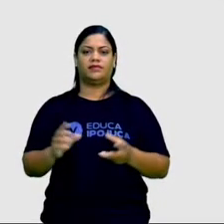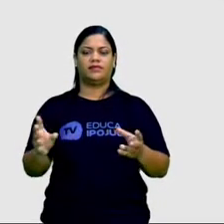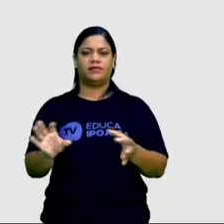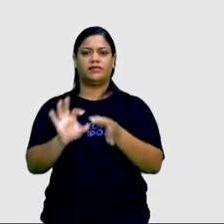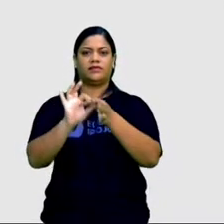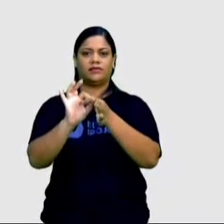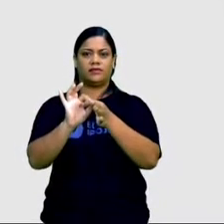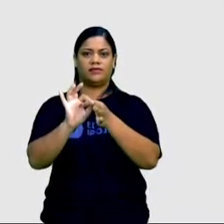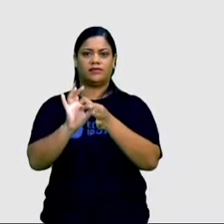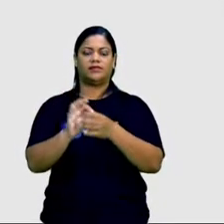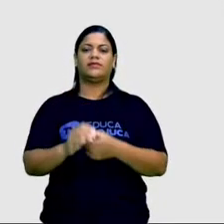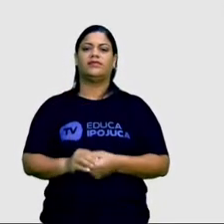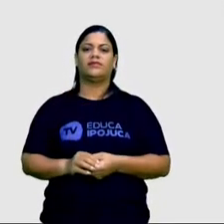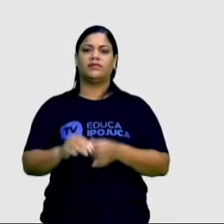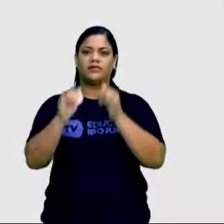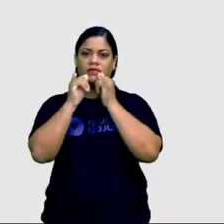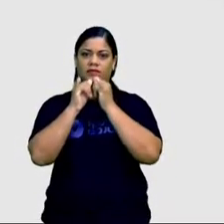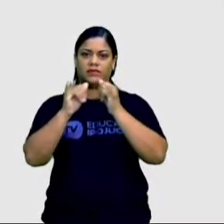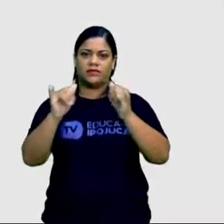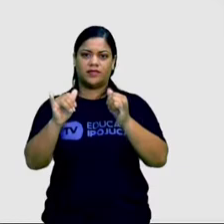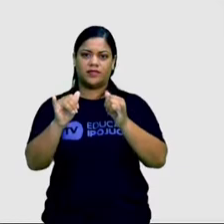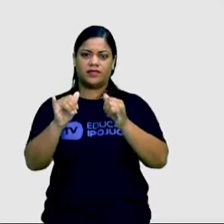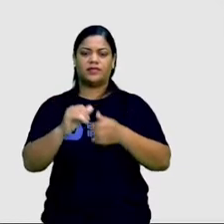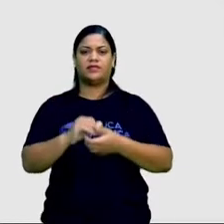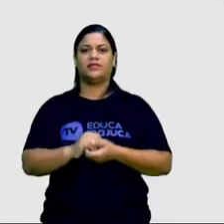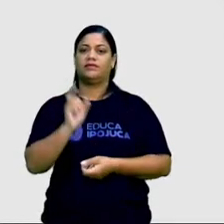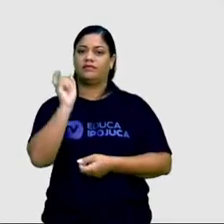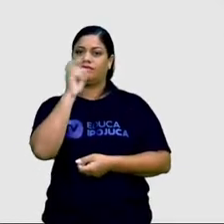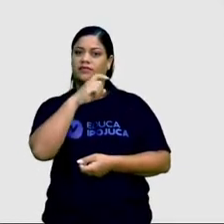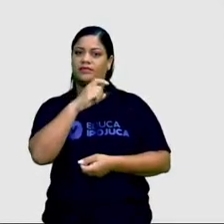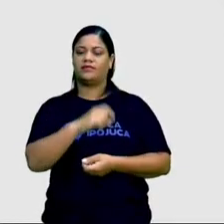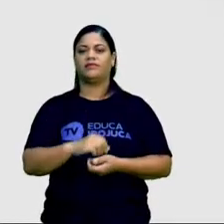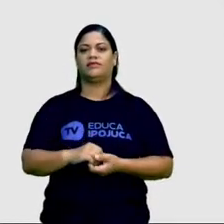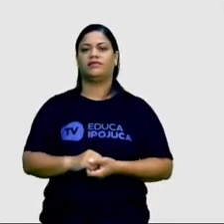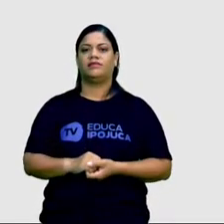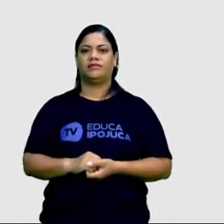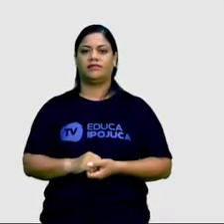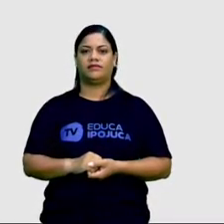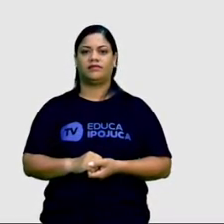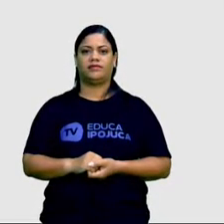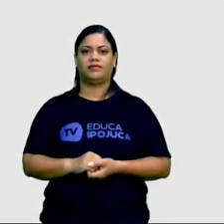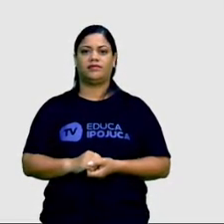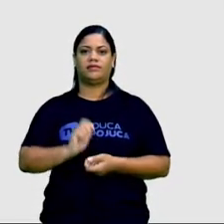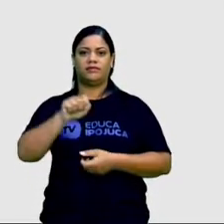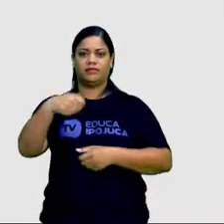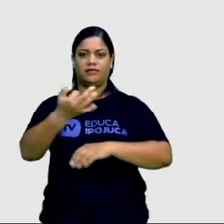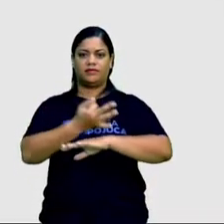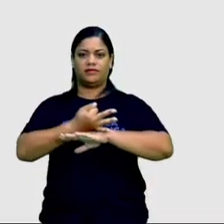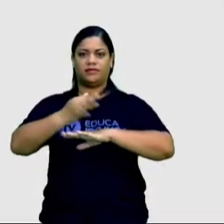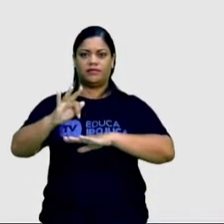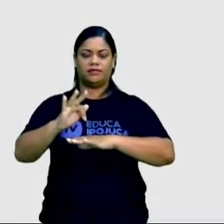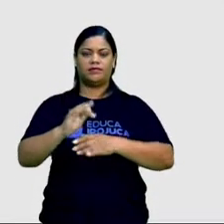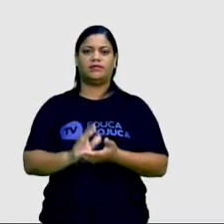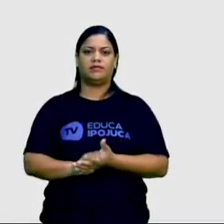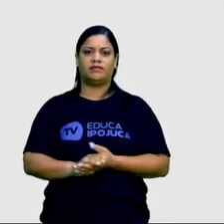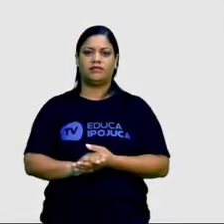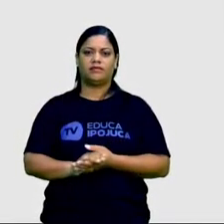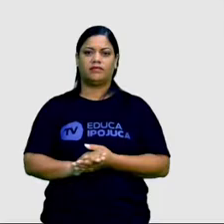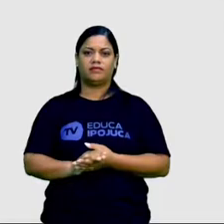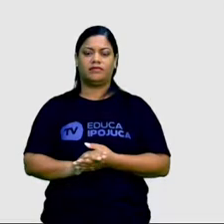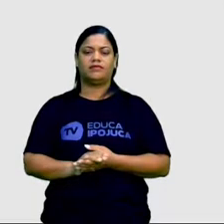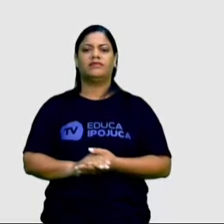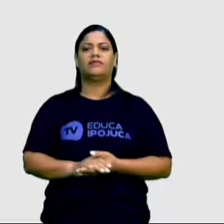junção de fake news, notícias, falsas. Apesar de ter se destacado recentemente,